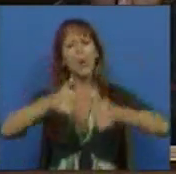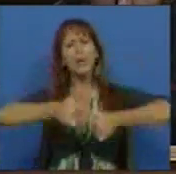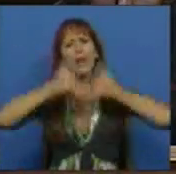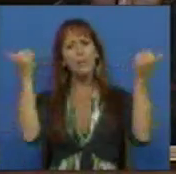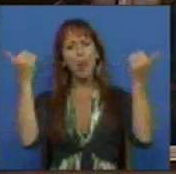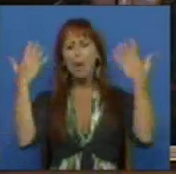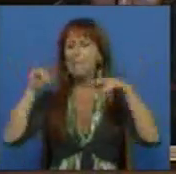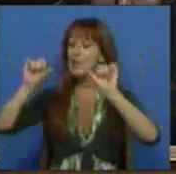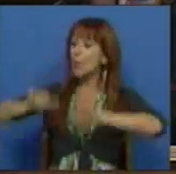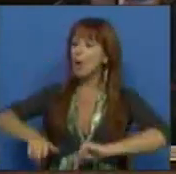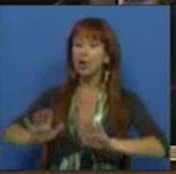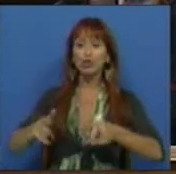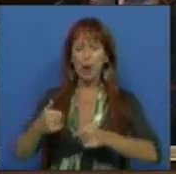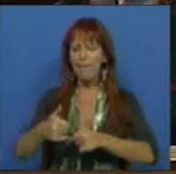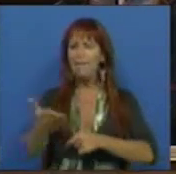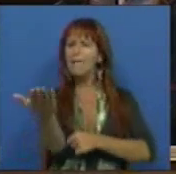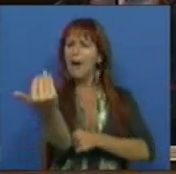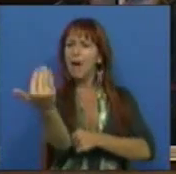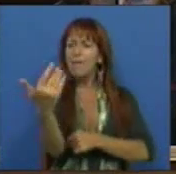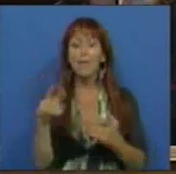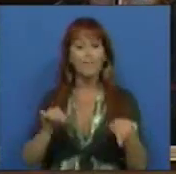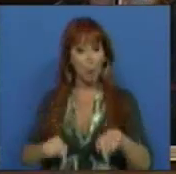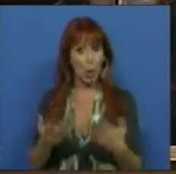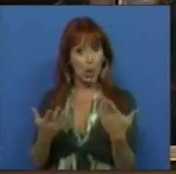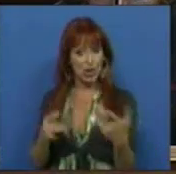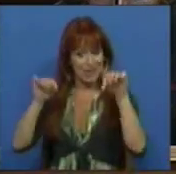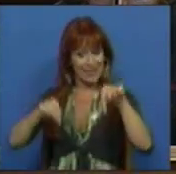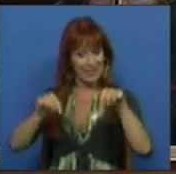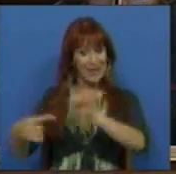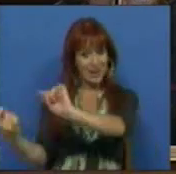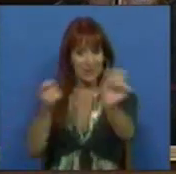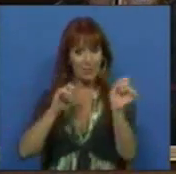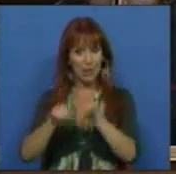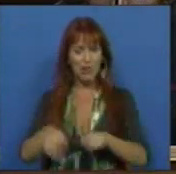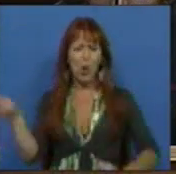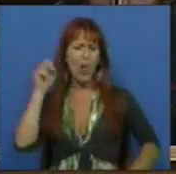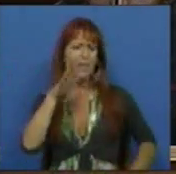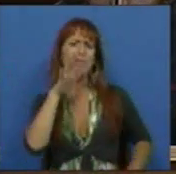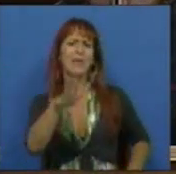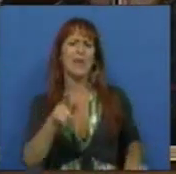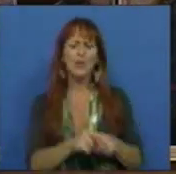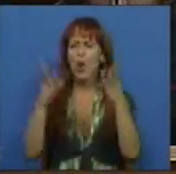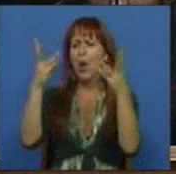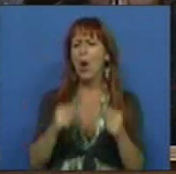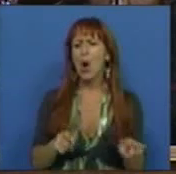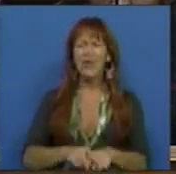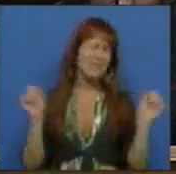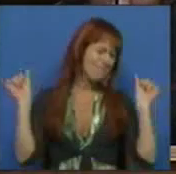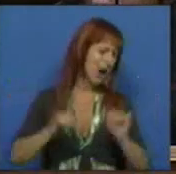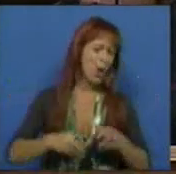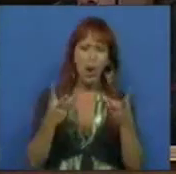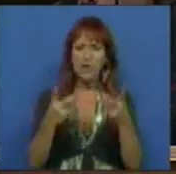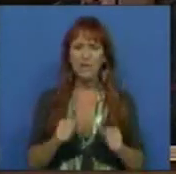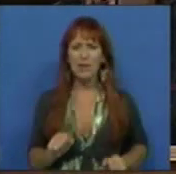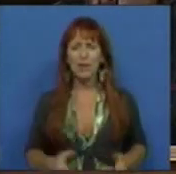bom, mas o pior está para vir. E hoje mesmo, aqui neste debate, ouvimos dizer que o Orçamento é um mau